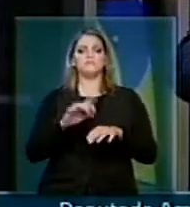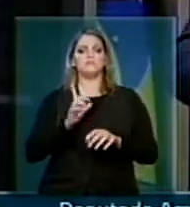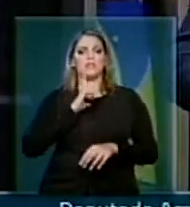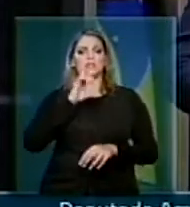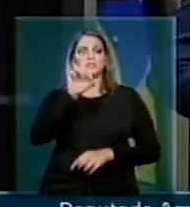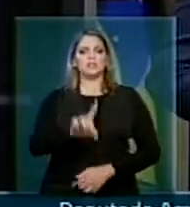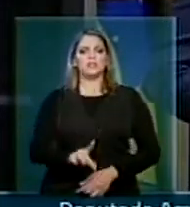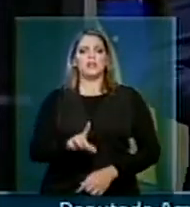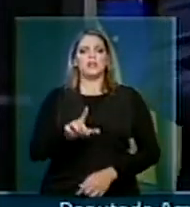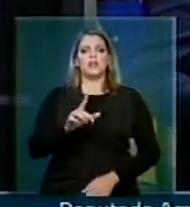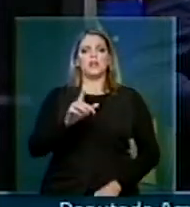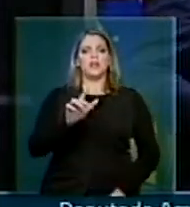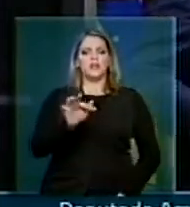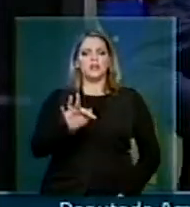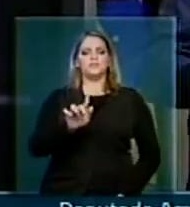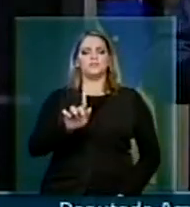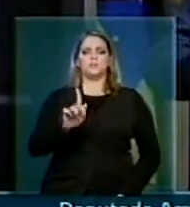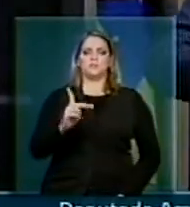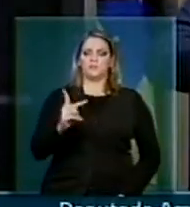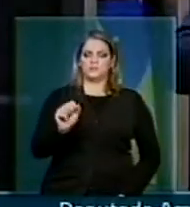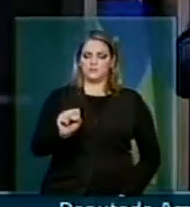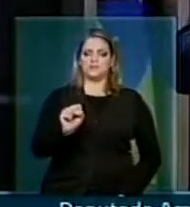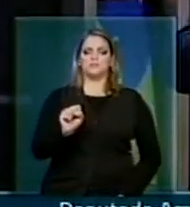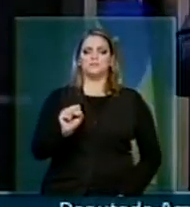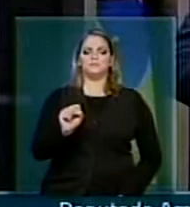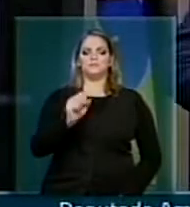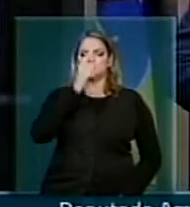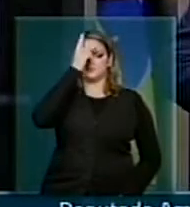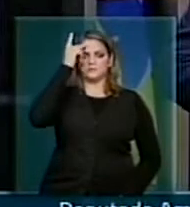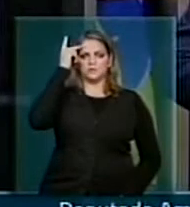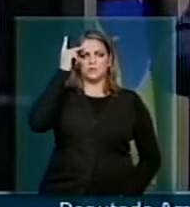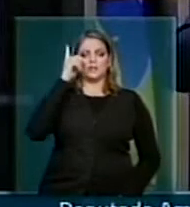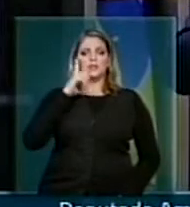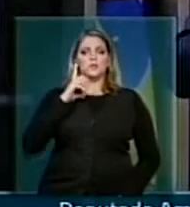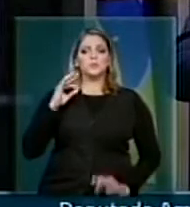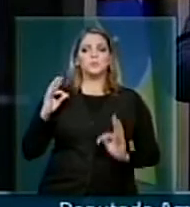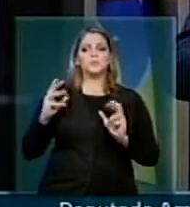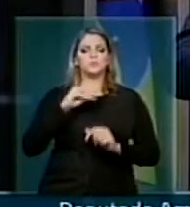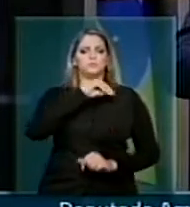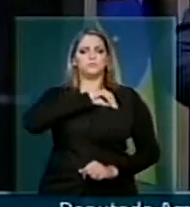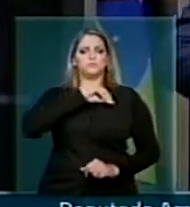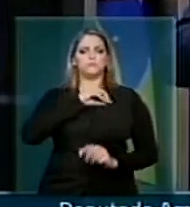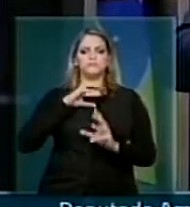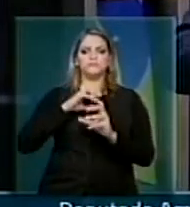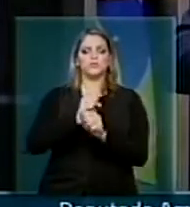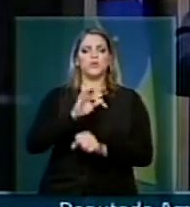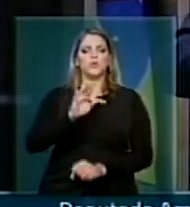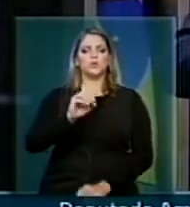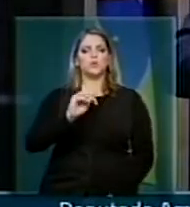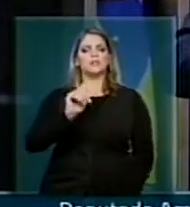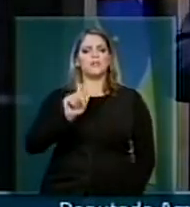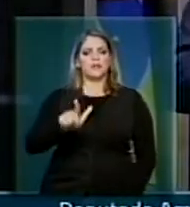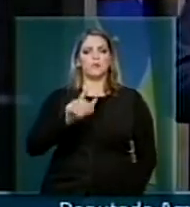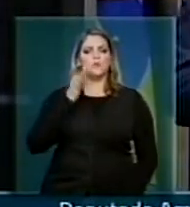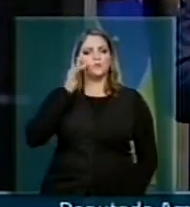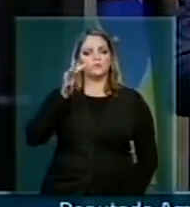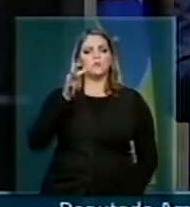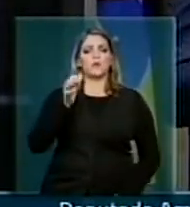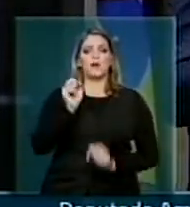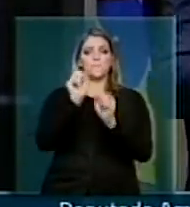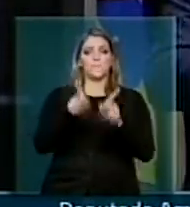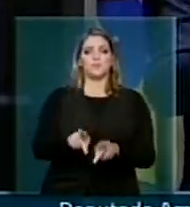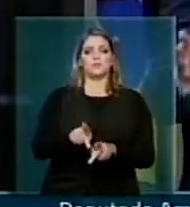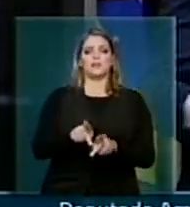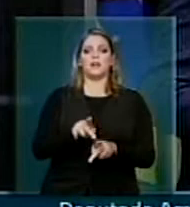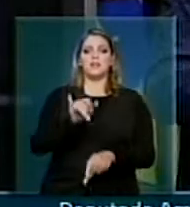vinculados ao RGPS que os seus proventos sejam integrais quando eles se aposentarem por invalidez.